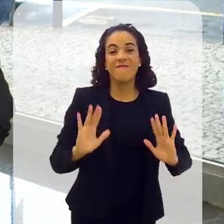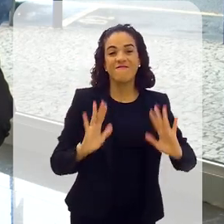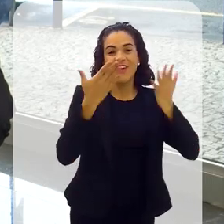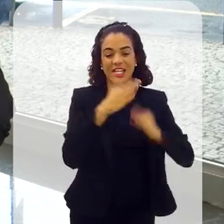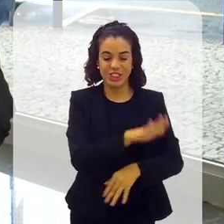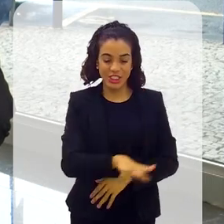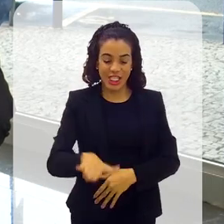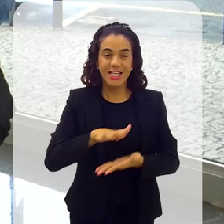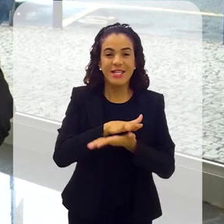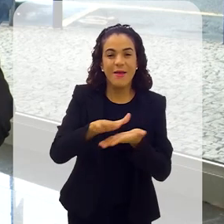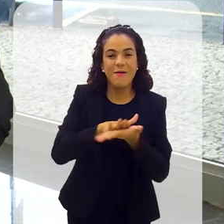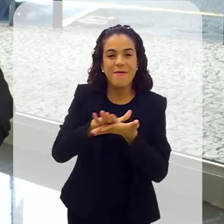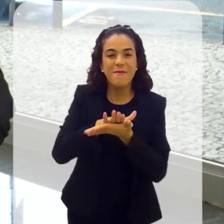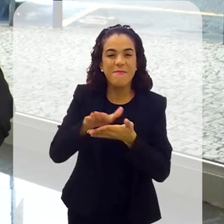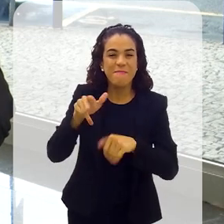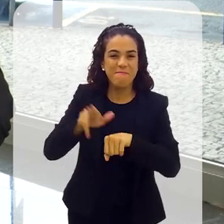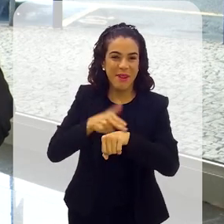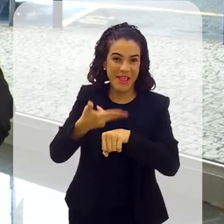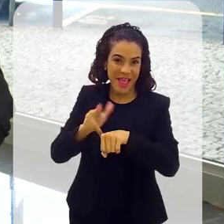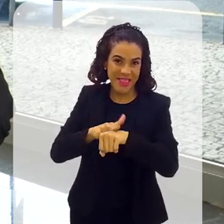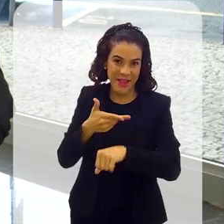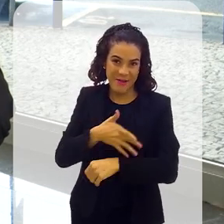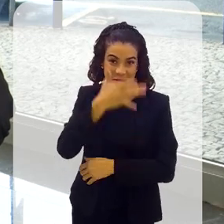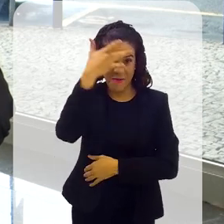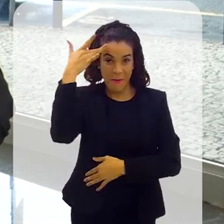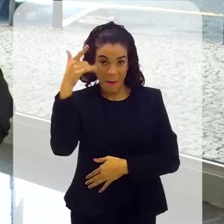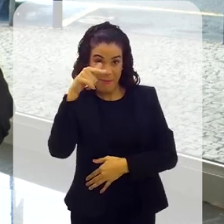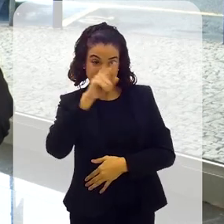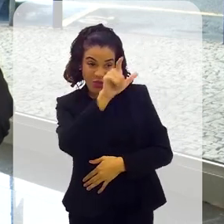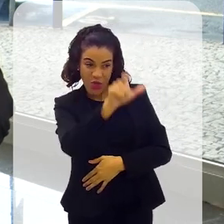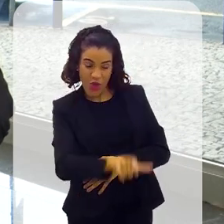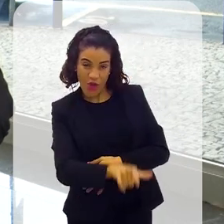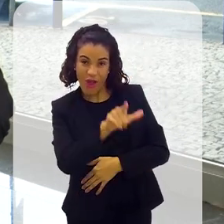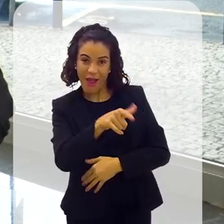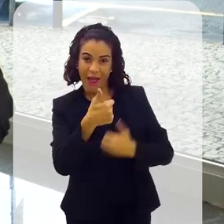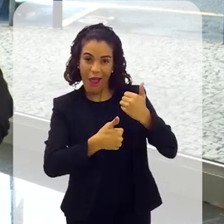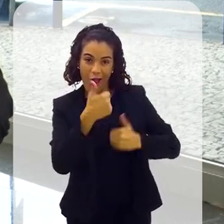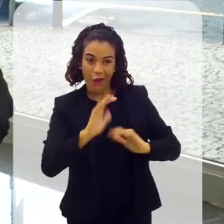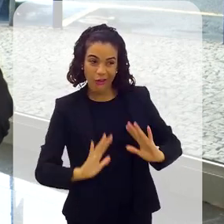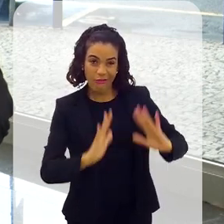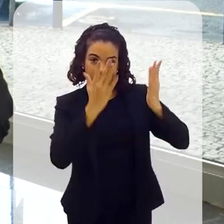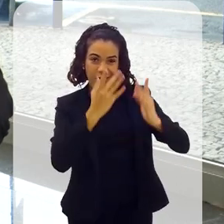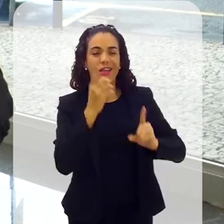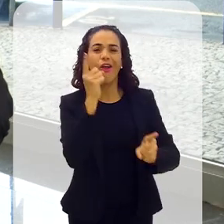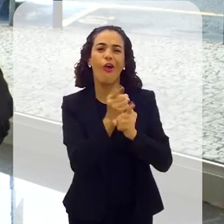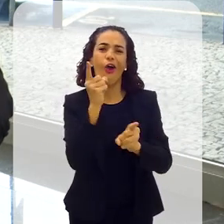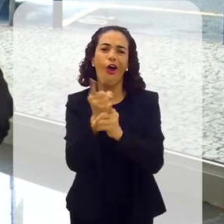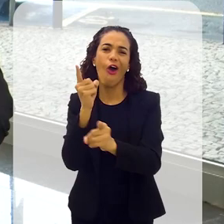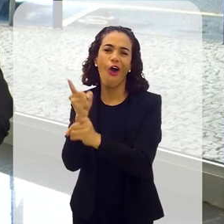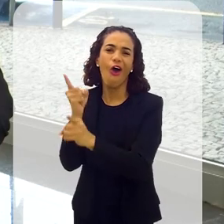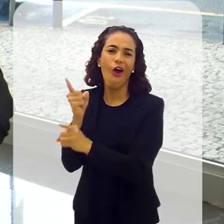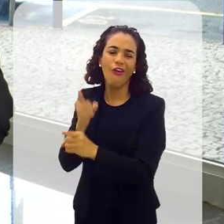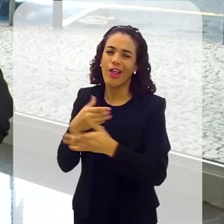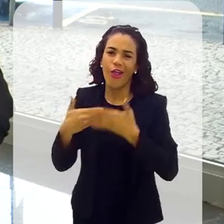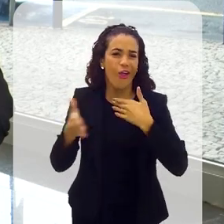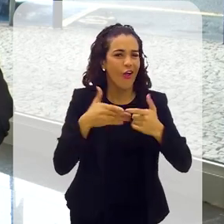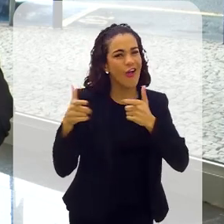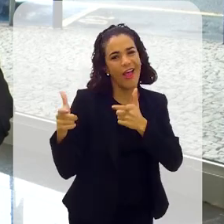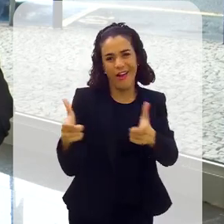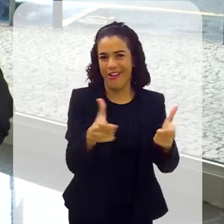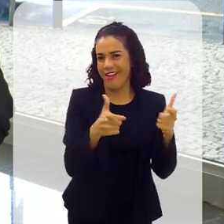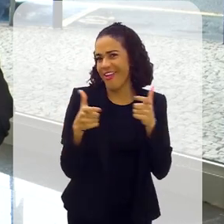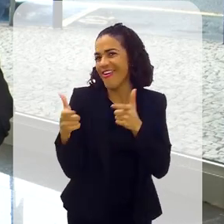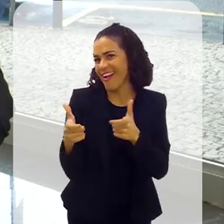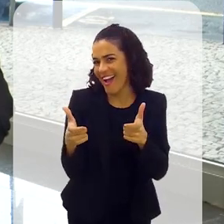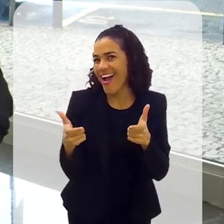que é em festa de criança o brigadeiro. Então, uma pessoa que é um arroz de festa, uma pessoa que vai ser encontrada sempre,